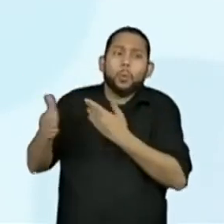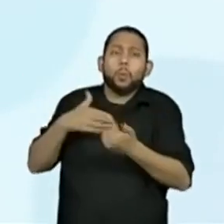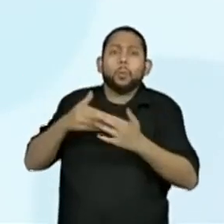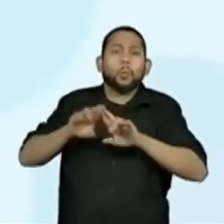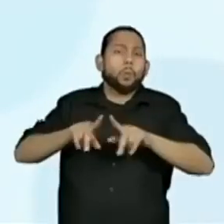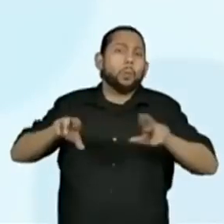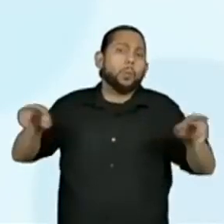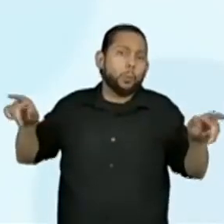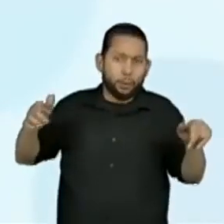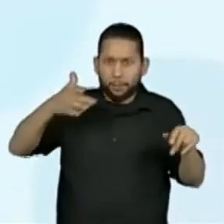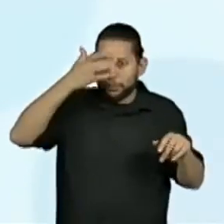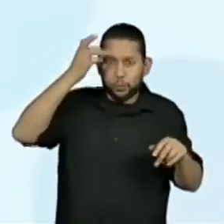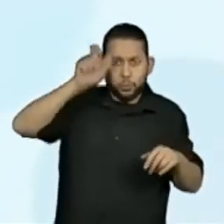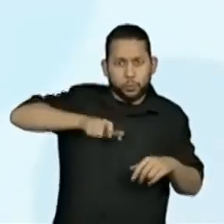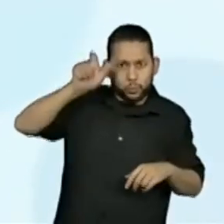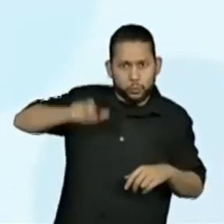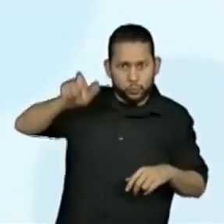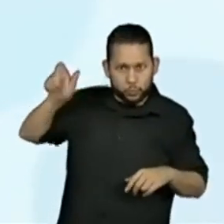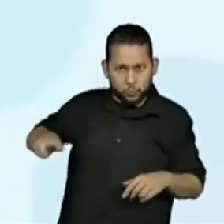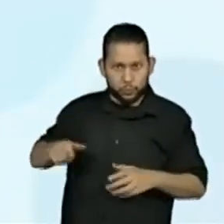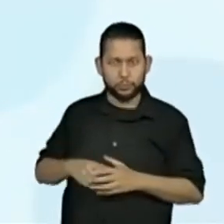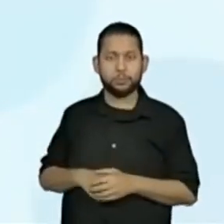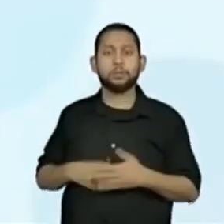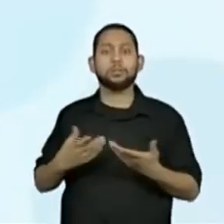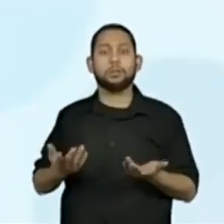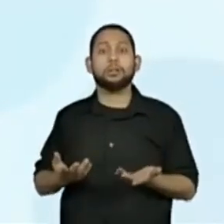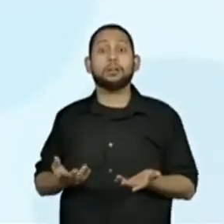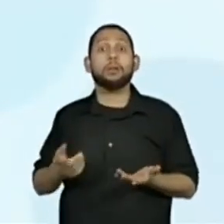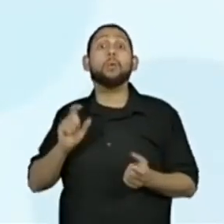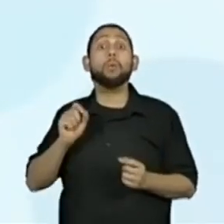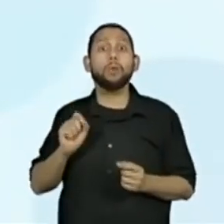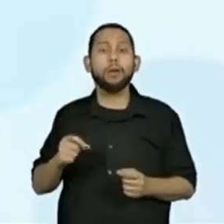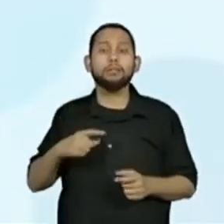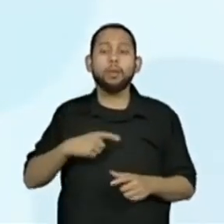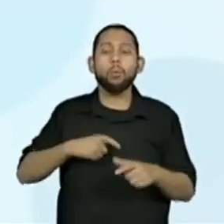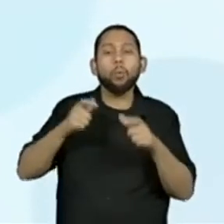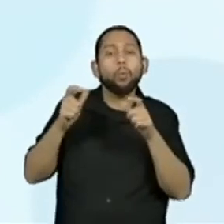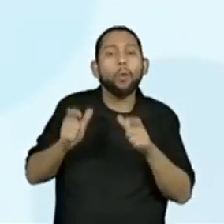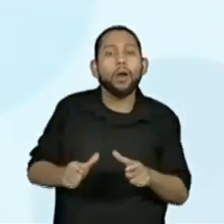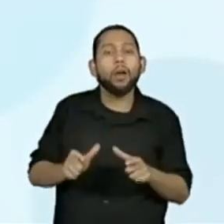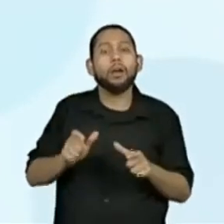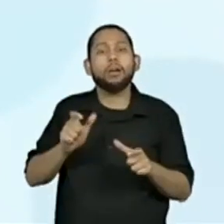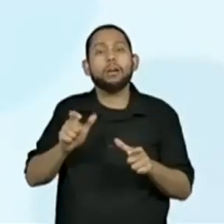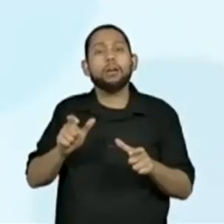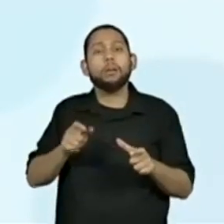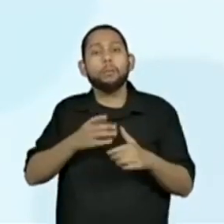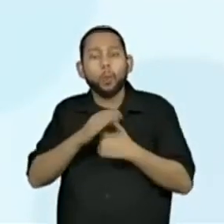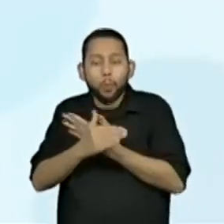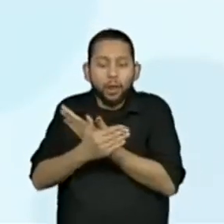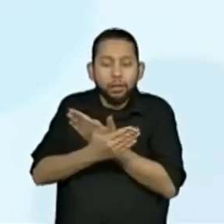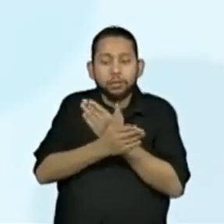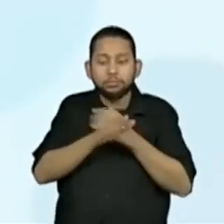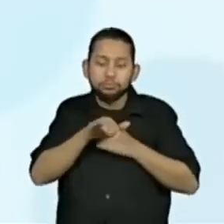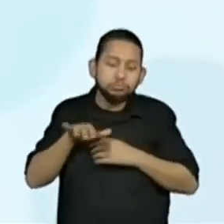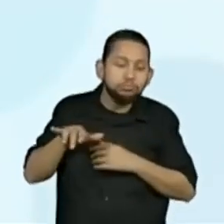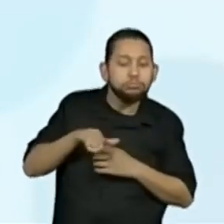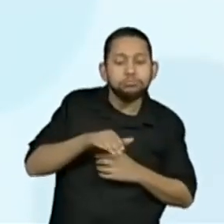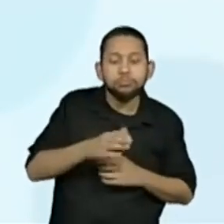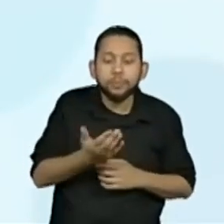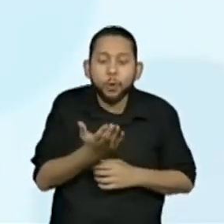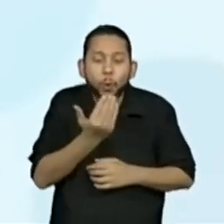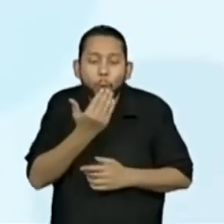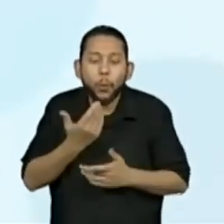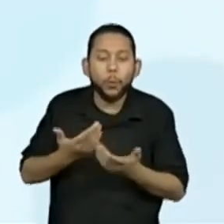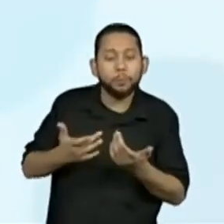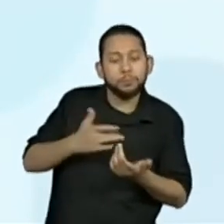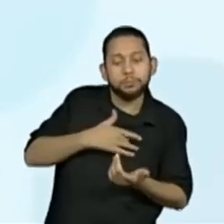Dão casa e comida para os animais, permitindo que convivam com a sociedade urbana. Apesar disso,